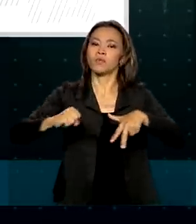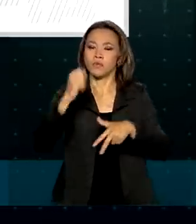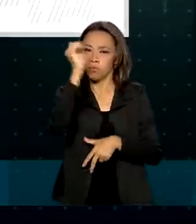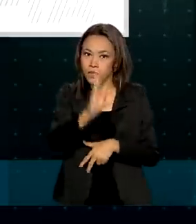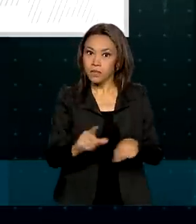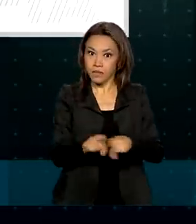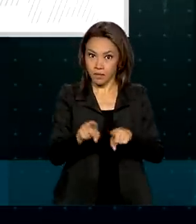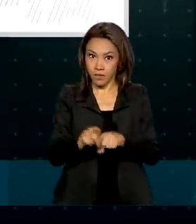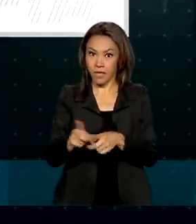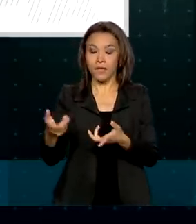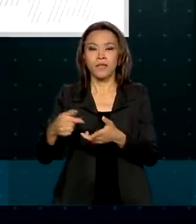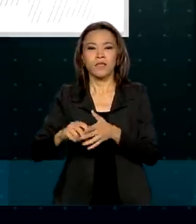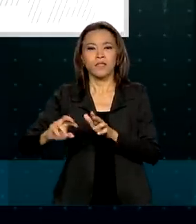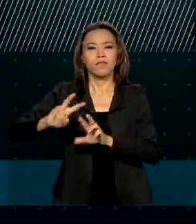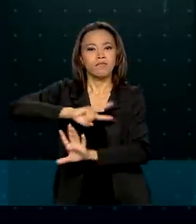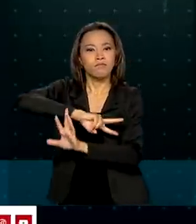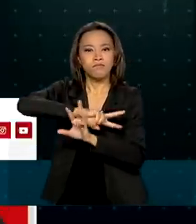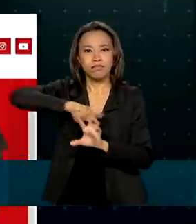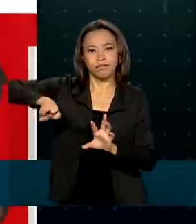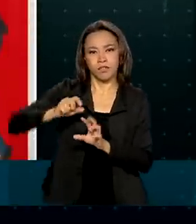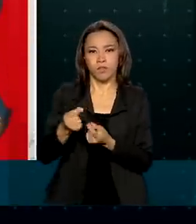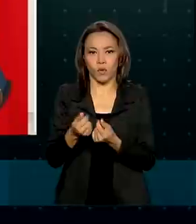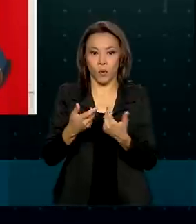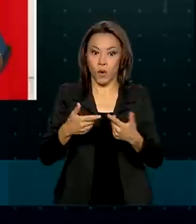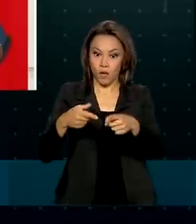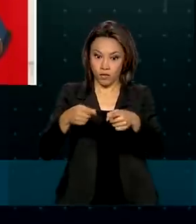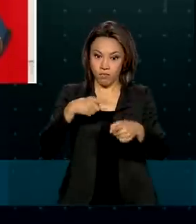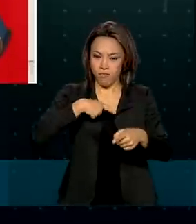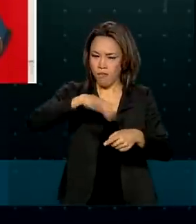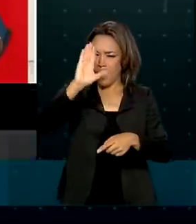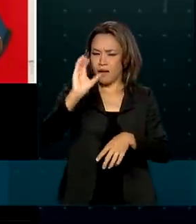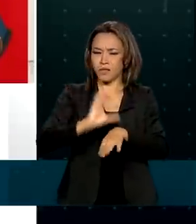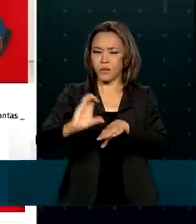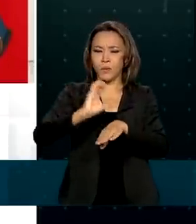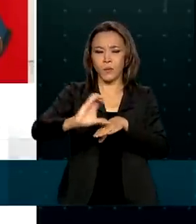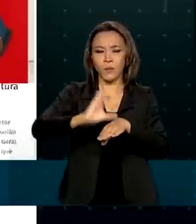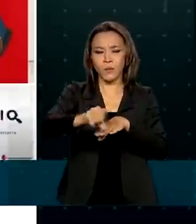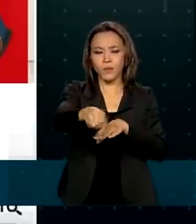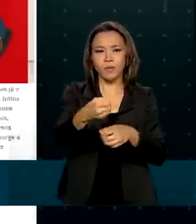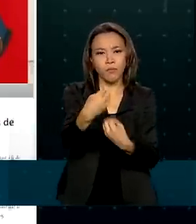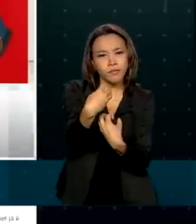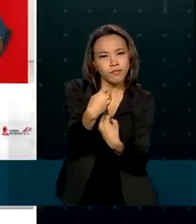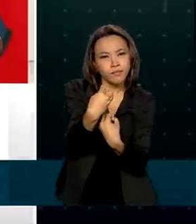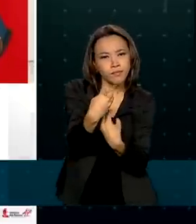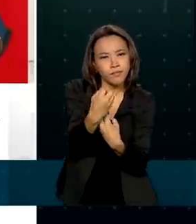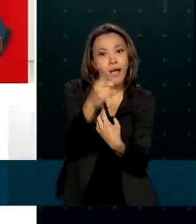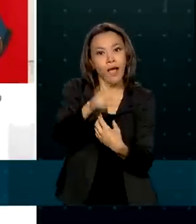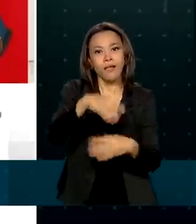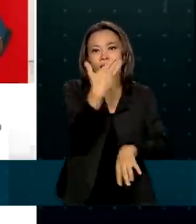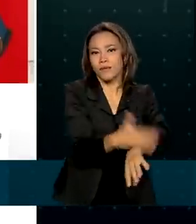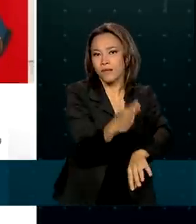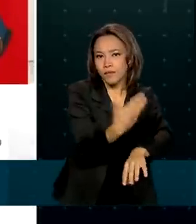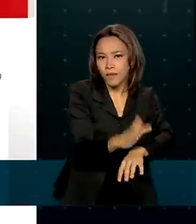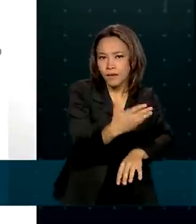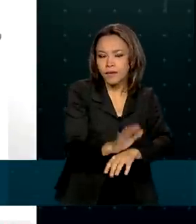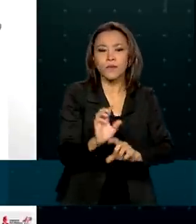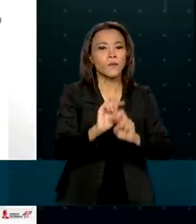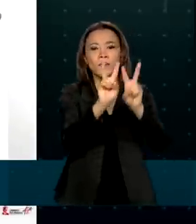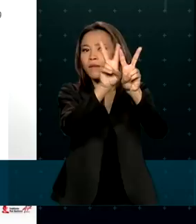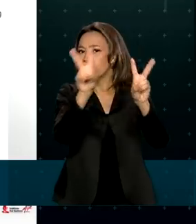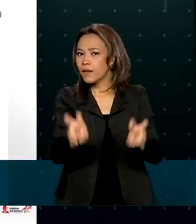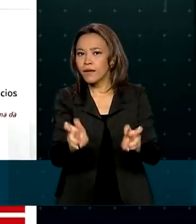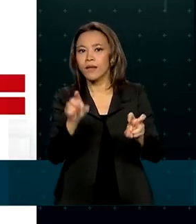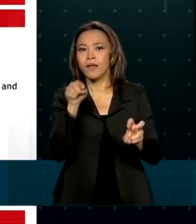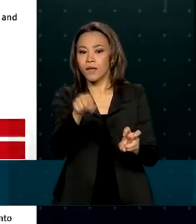são oferecidos mais de 600 cursos online, de forma gratuita. São ações de capacitação que abordam